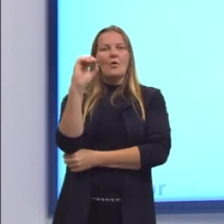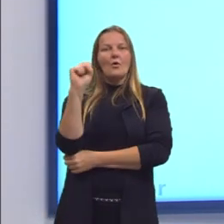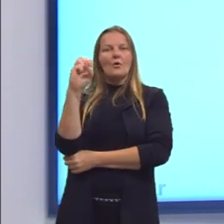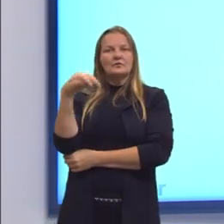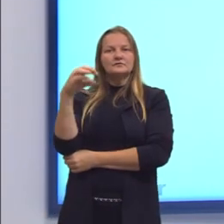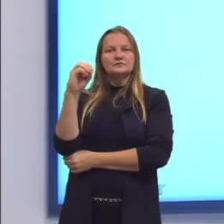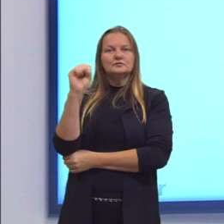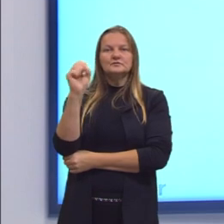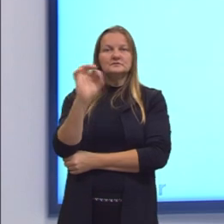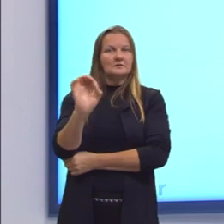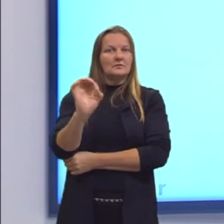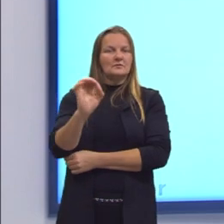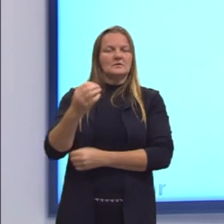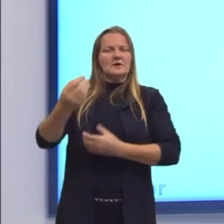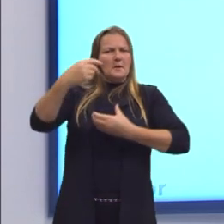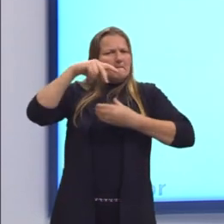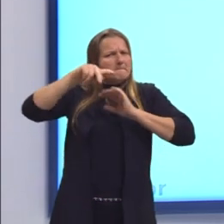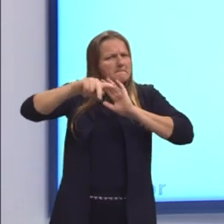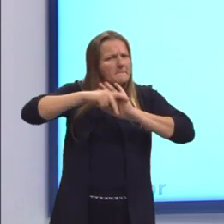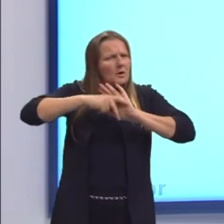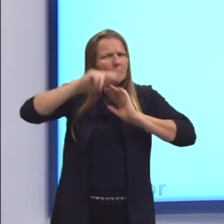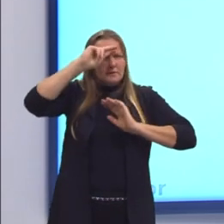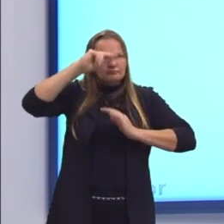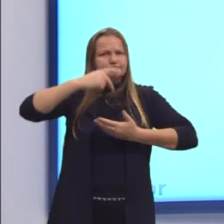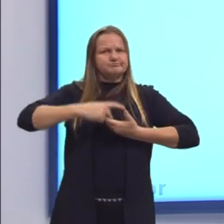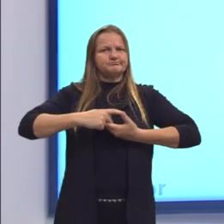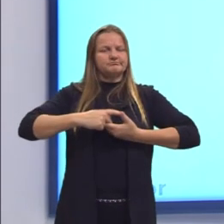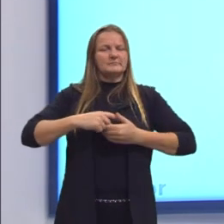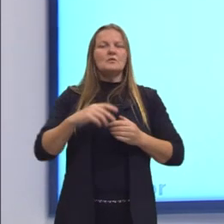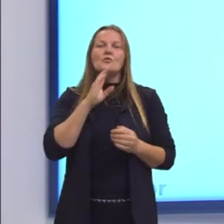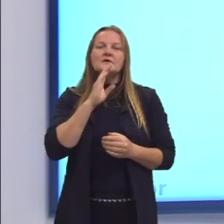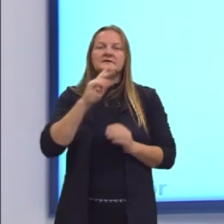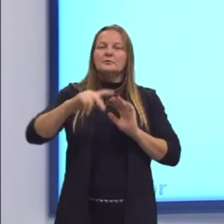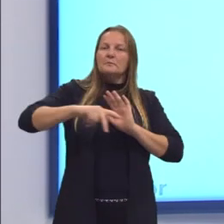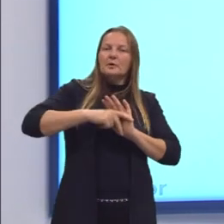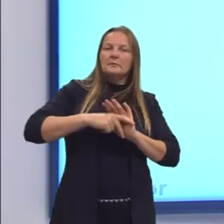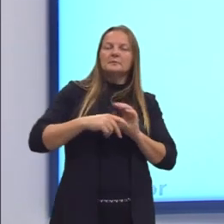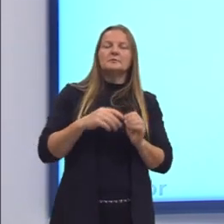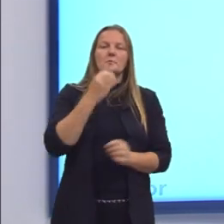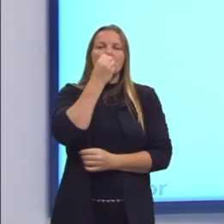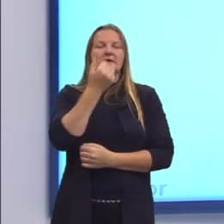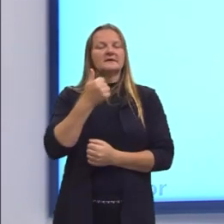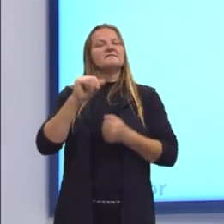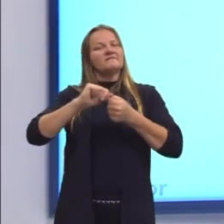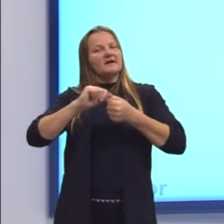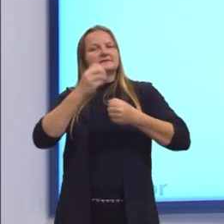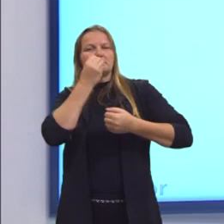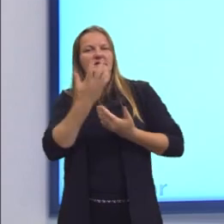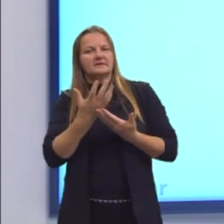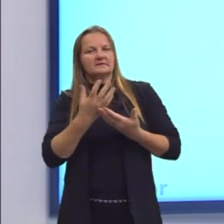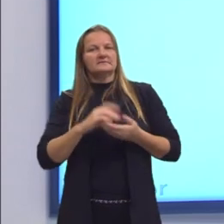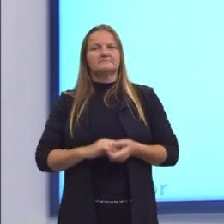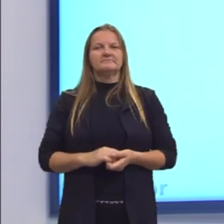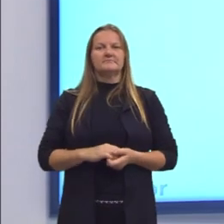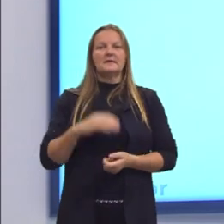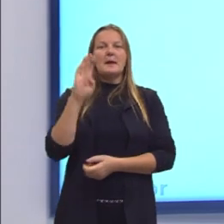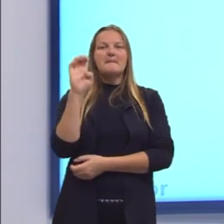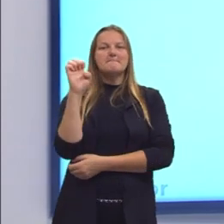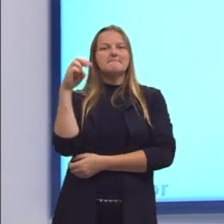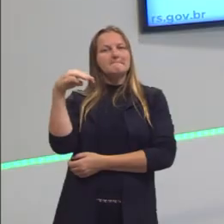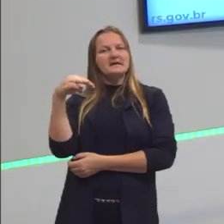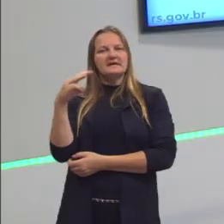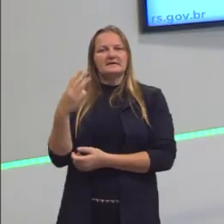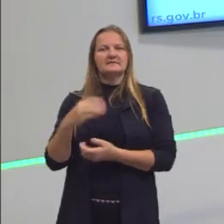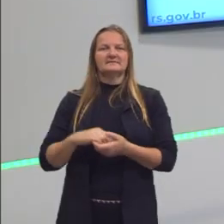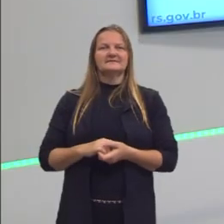a esse autoconhecimento. O ser humano, conhecendo o bem, ele faria o bem. Olha aqui, a Mafalda fala,